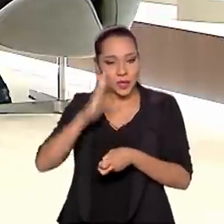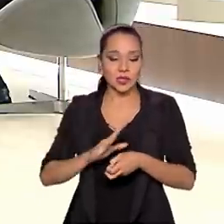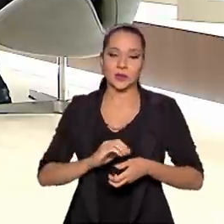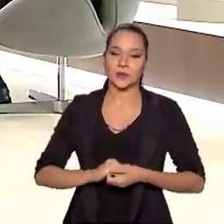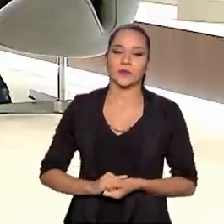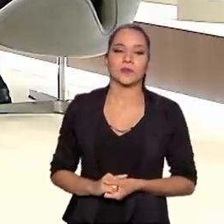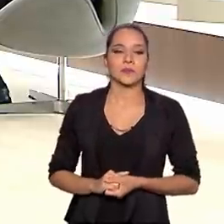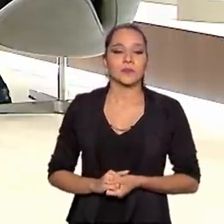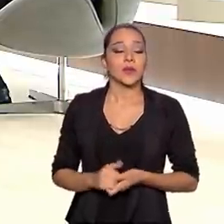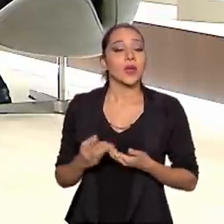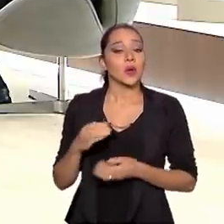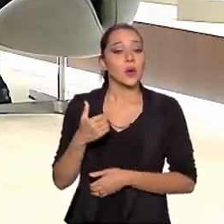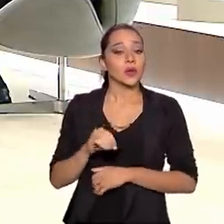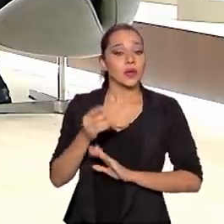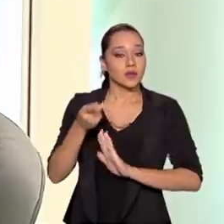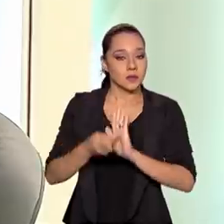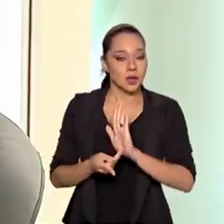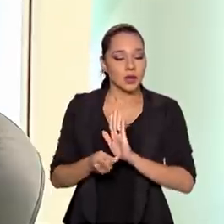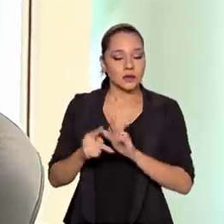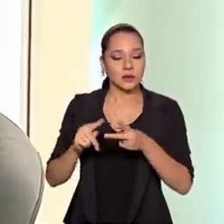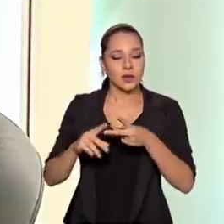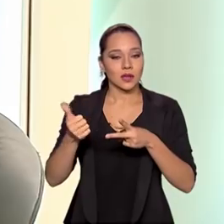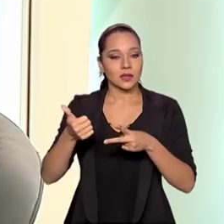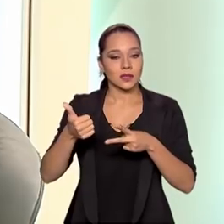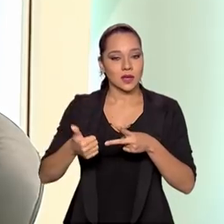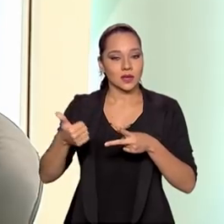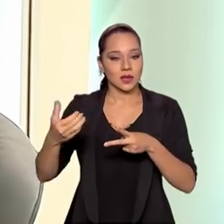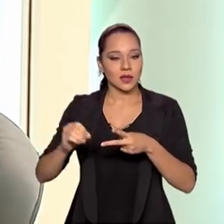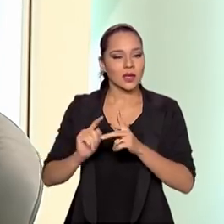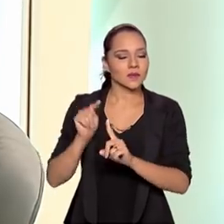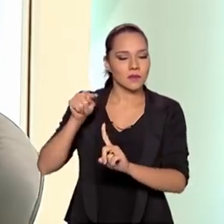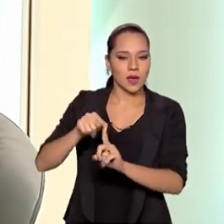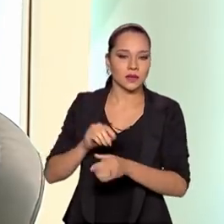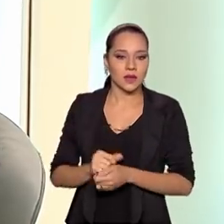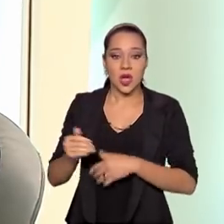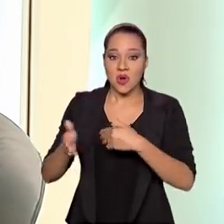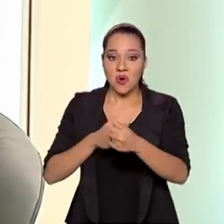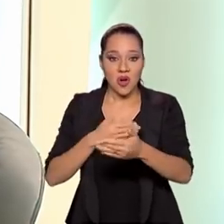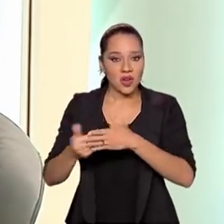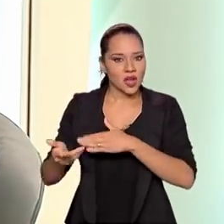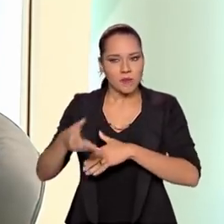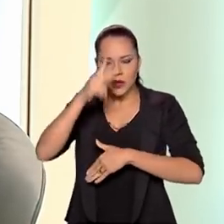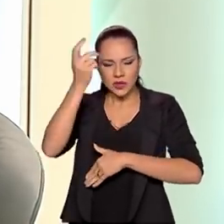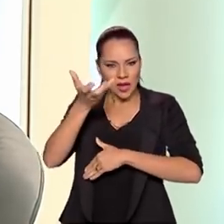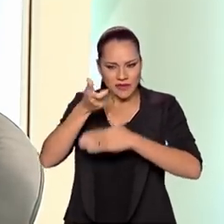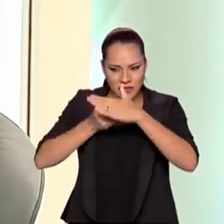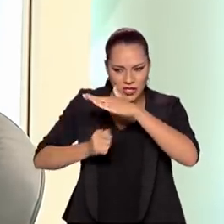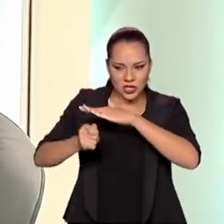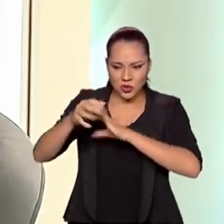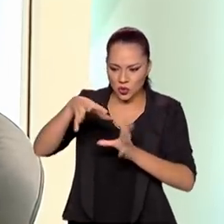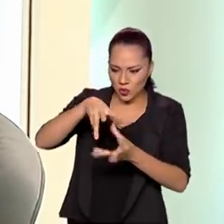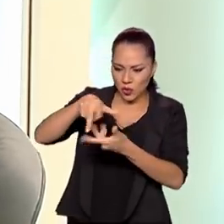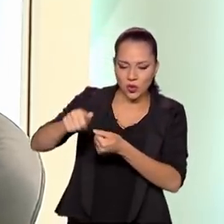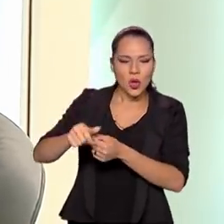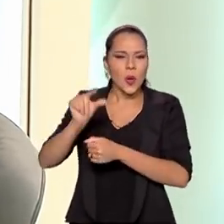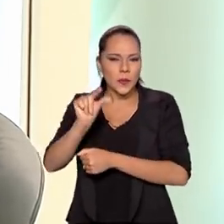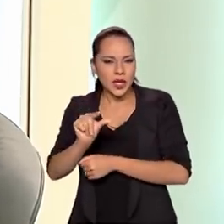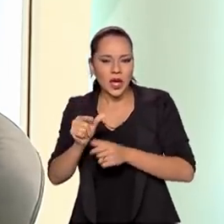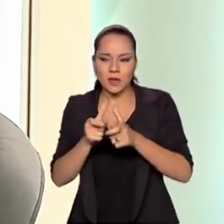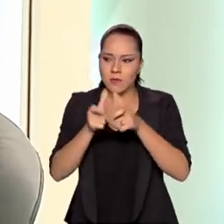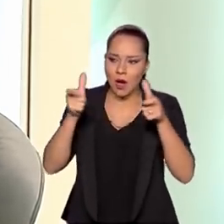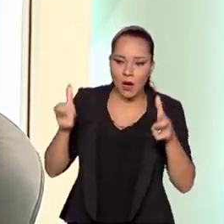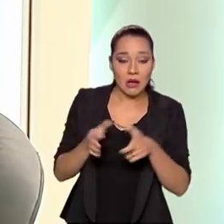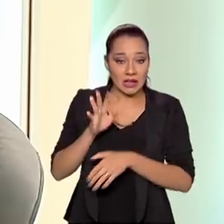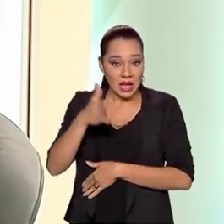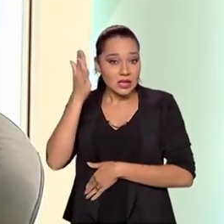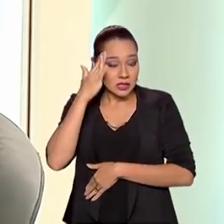Desenvolvimento, com 10 planos e 110 metros. Qualquer investidor em qualquer parte do mundo, do pequeno ao maior, se